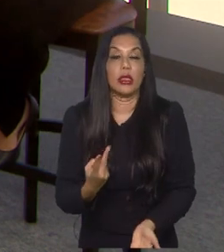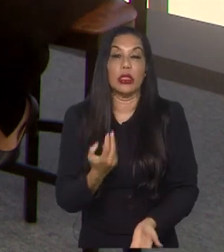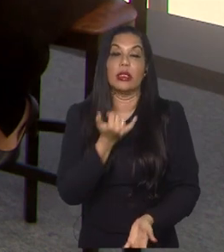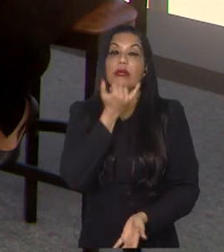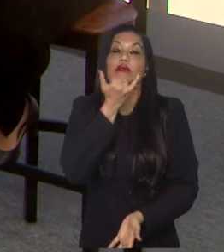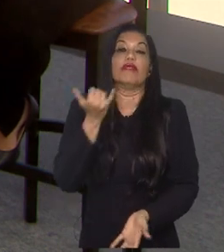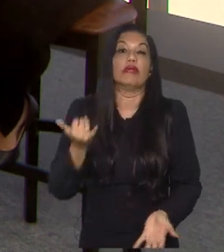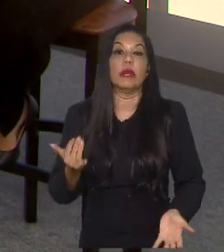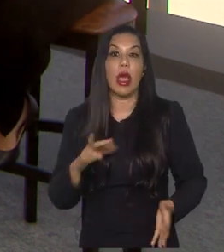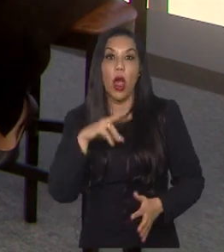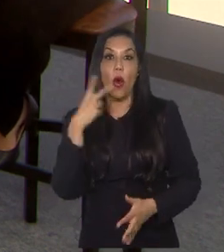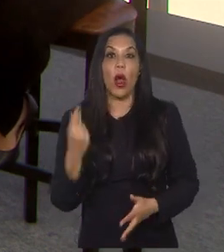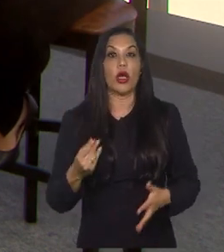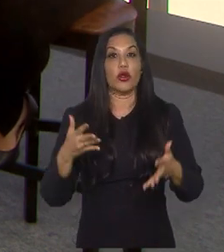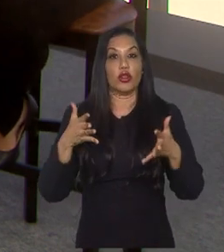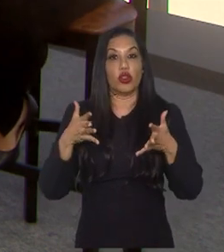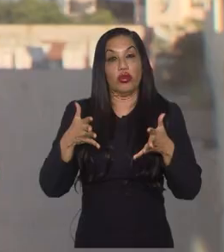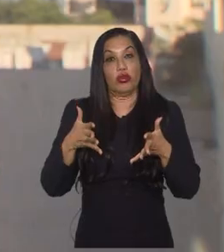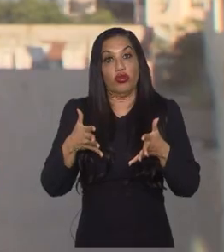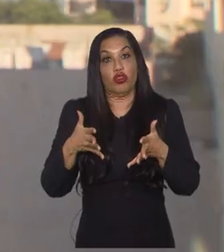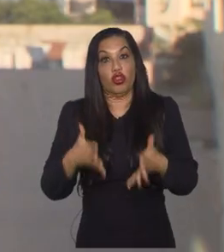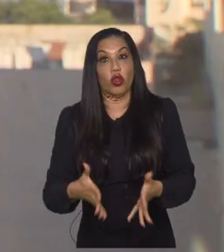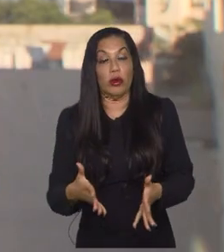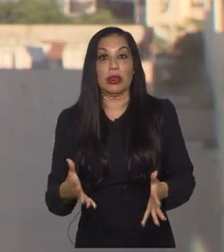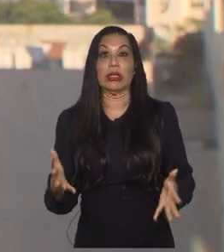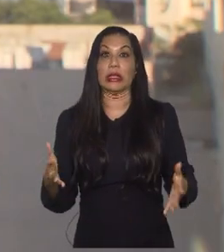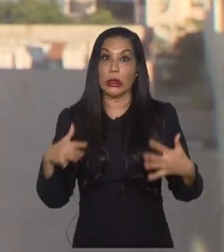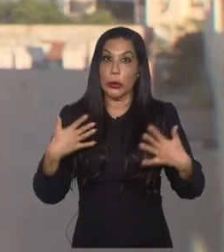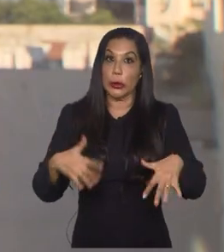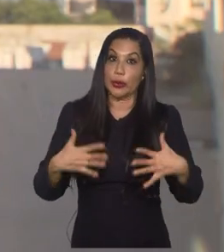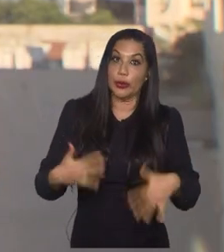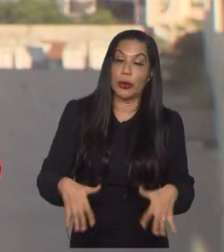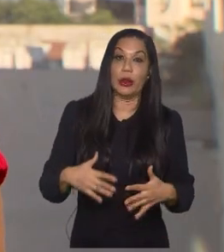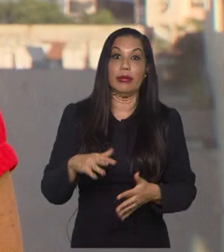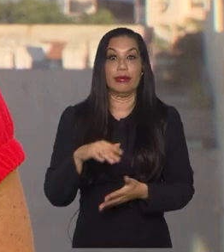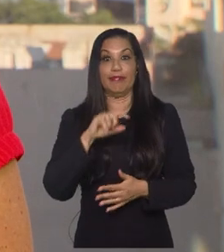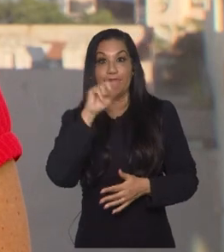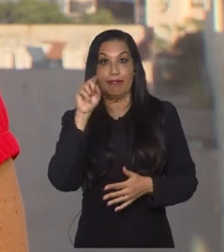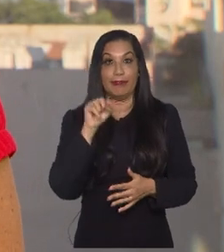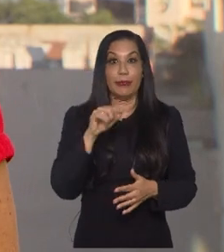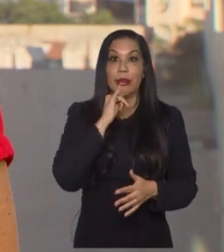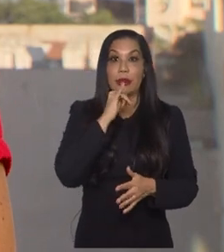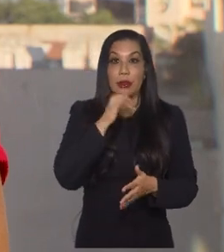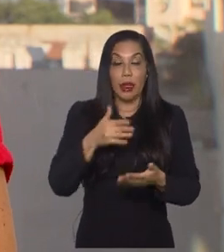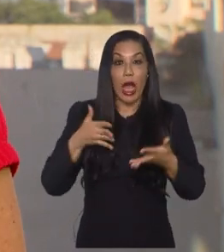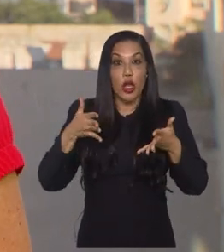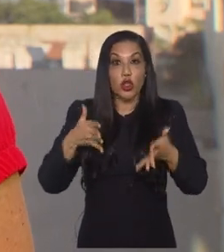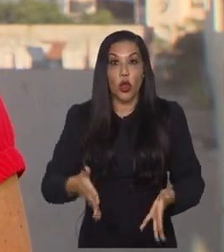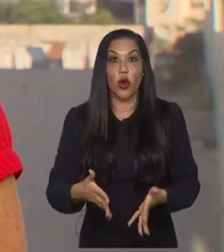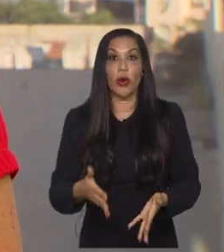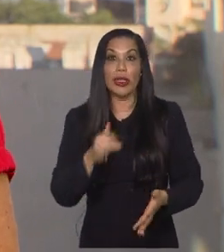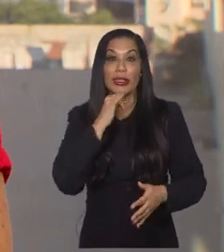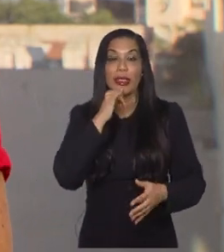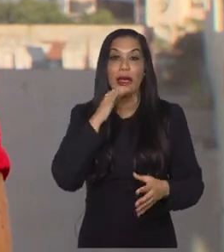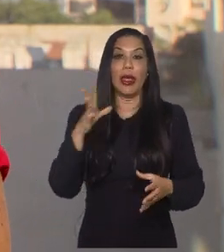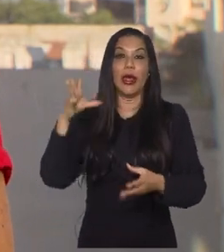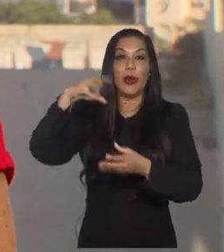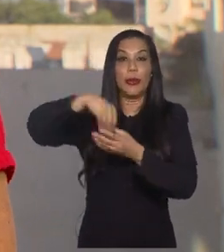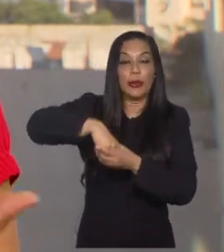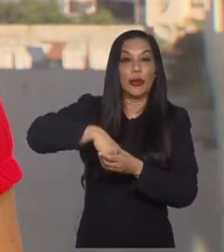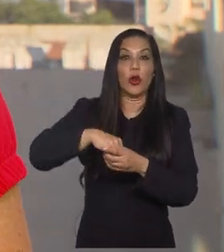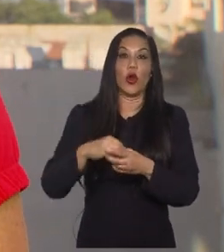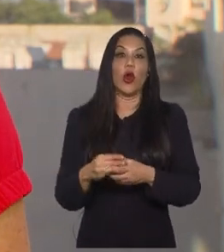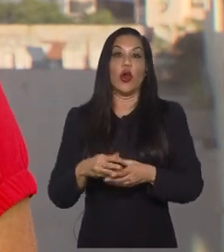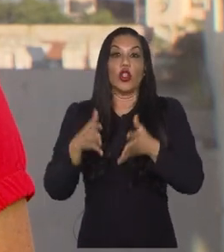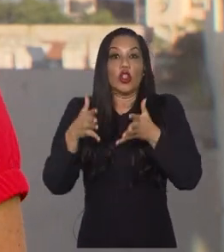Então, eu acho que vai ser um jogo bem chave, assim, né? Porque a estreia, então, traz todo esse componente do peso.